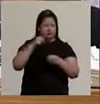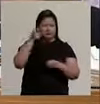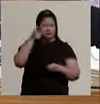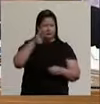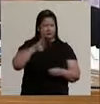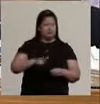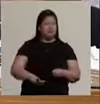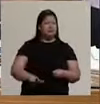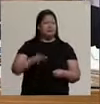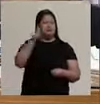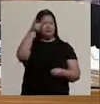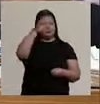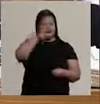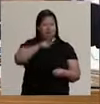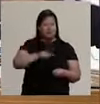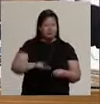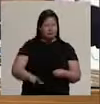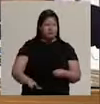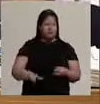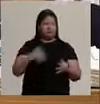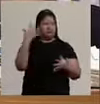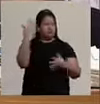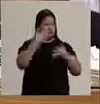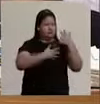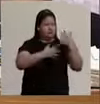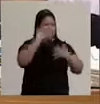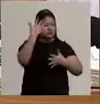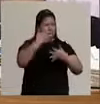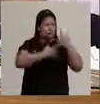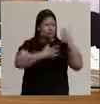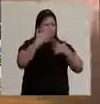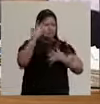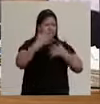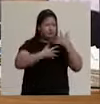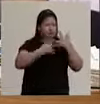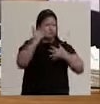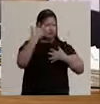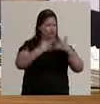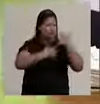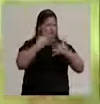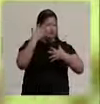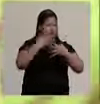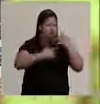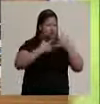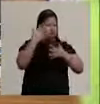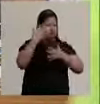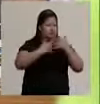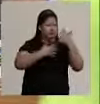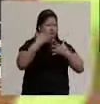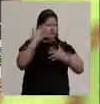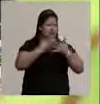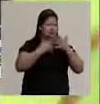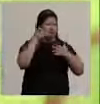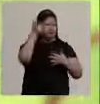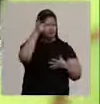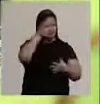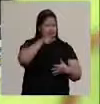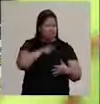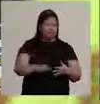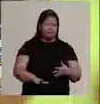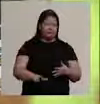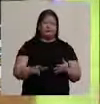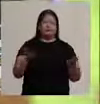De novo está tendo, não está, eu peço, de novo está tendo